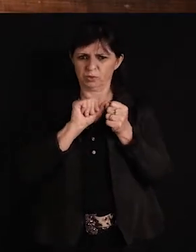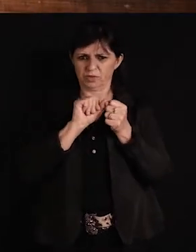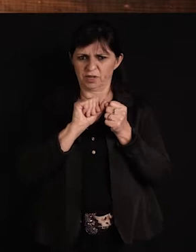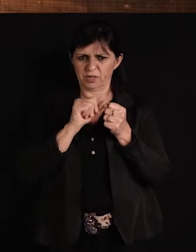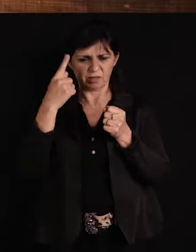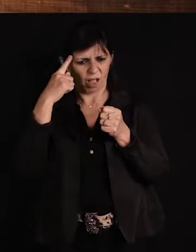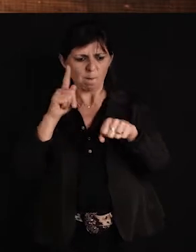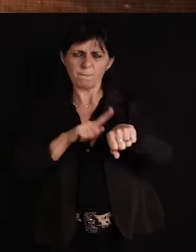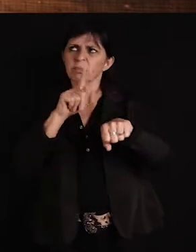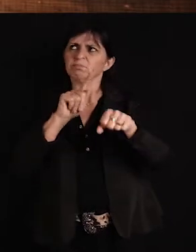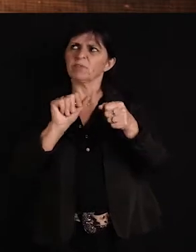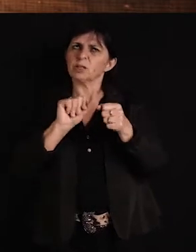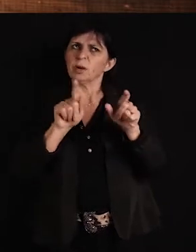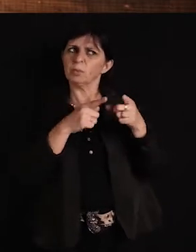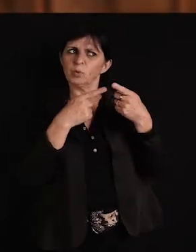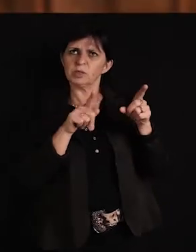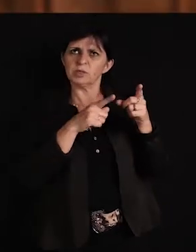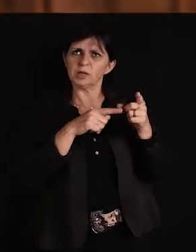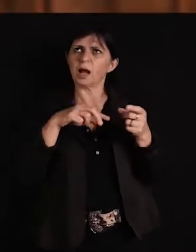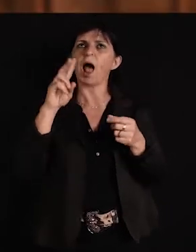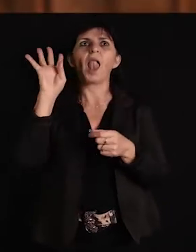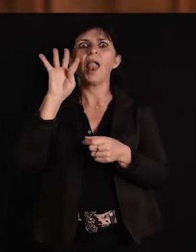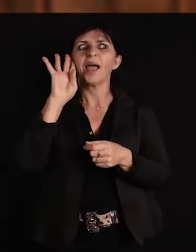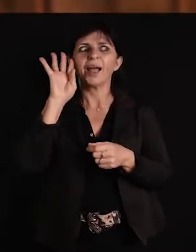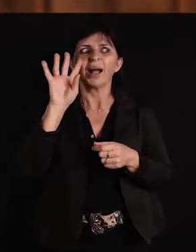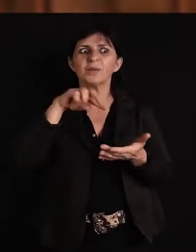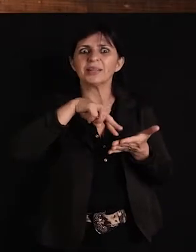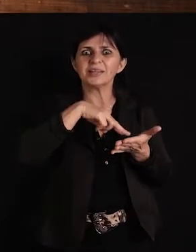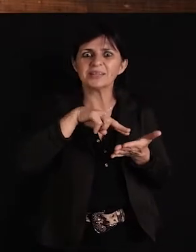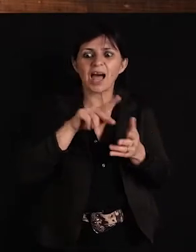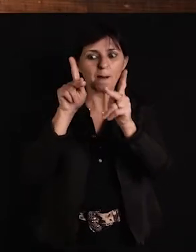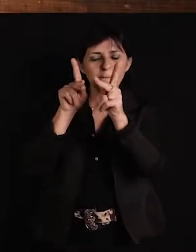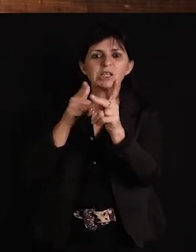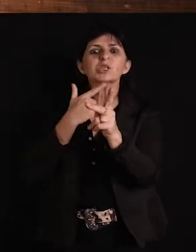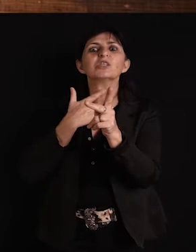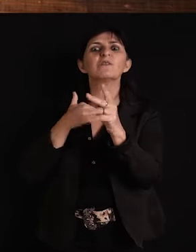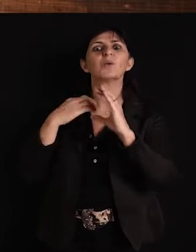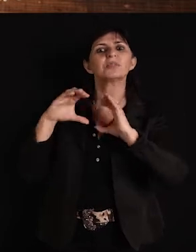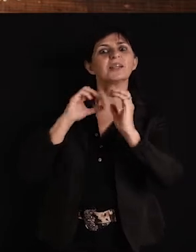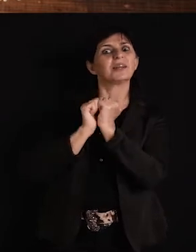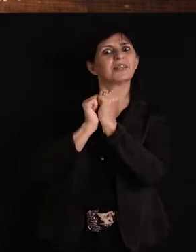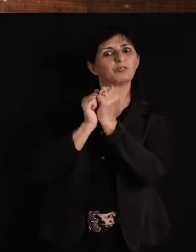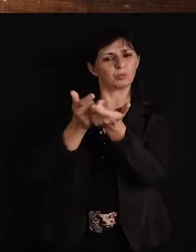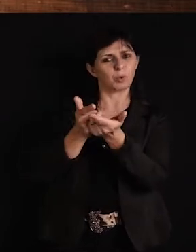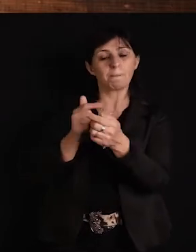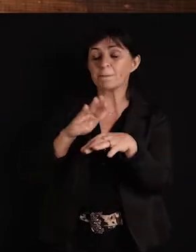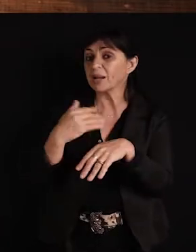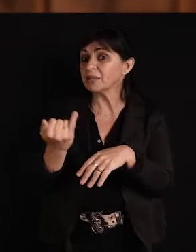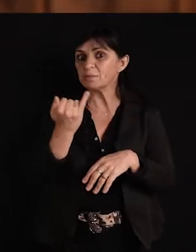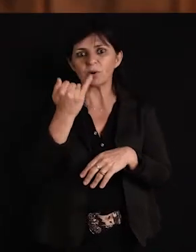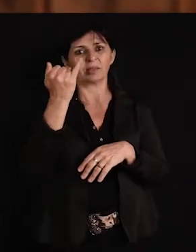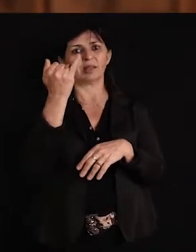você pensa, bah, isso aqui vai ser legal de dançar, essa aqui o pessoal vai cantar junto. Eu acho que é o bem mais precioso que um